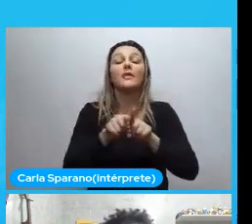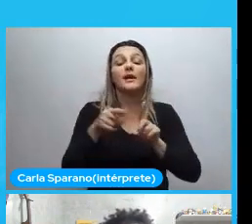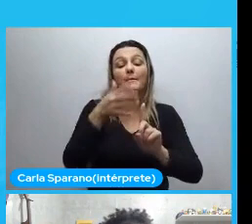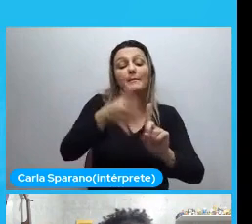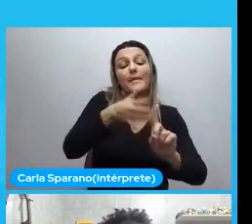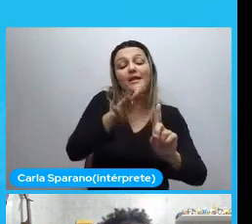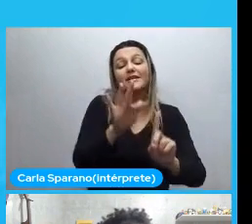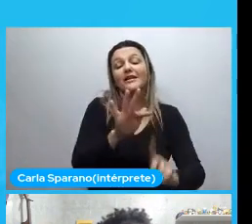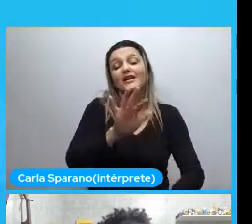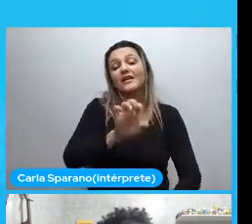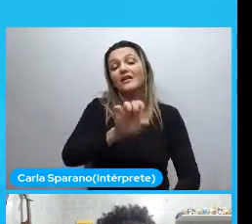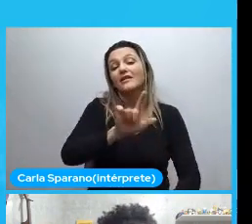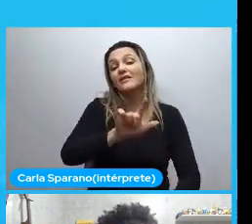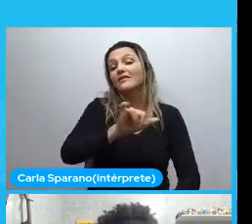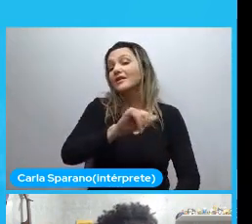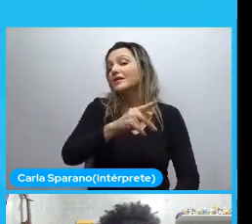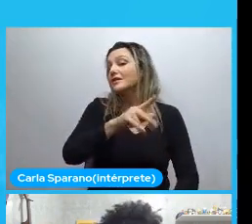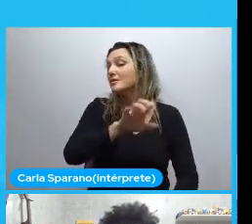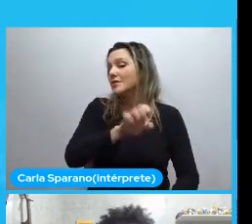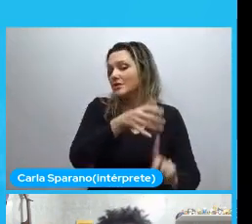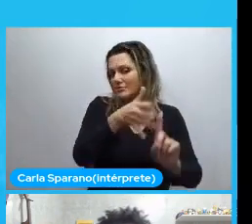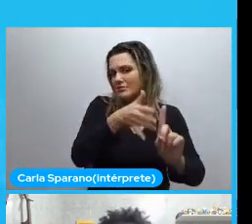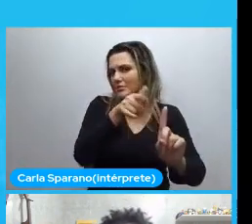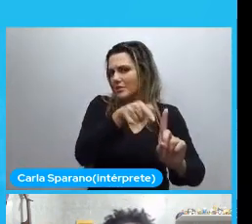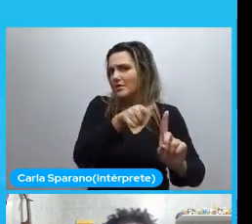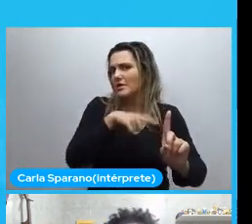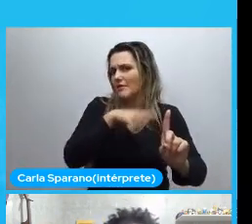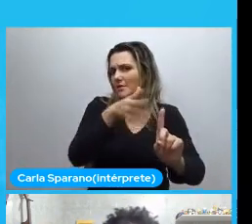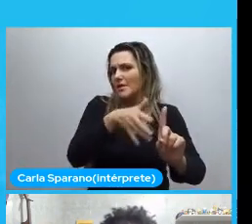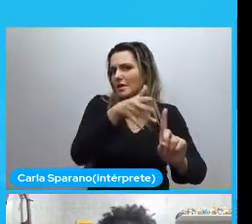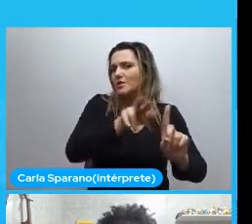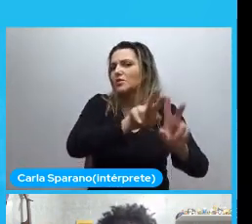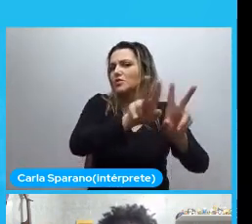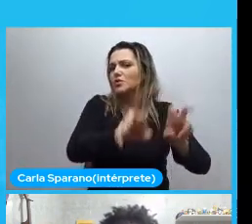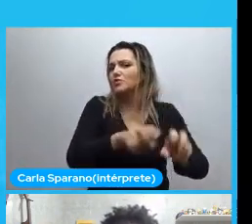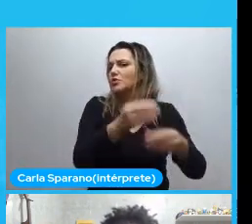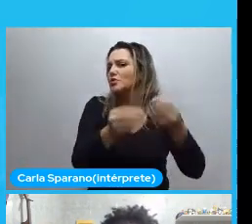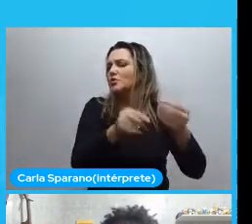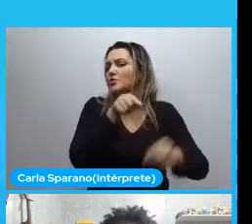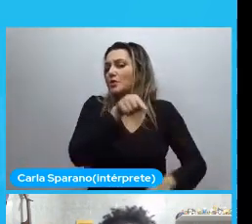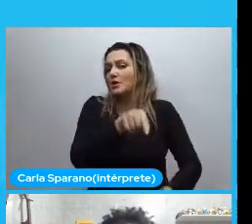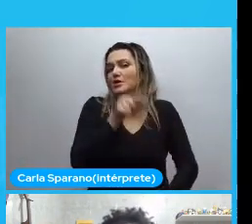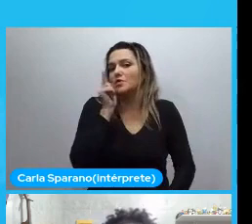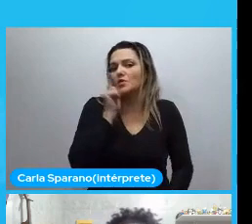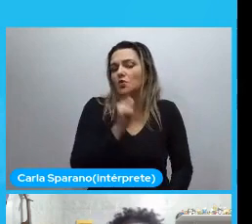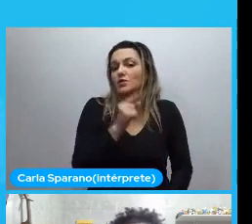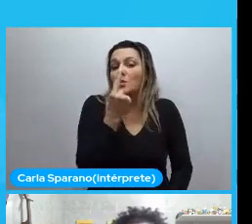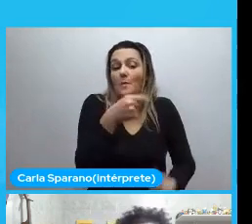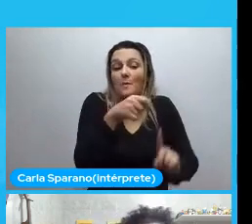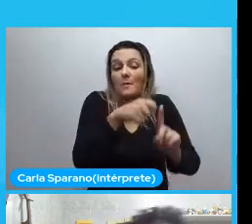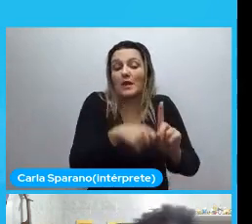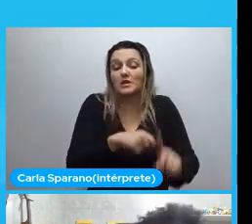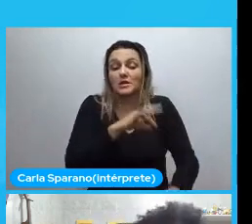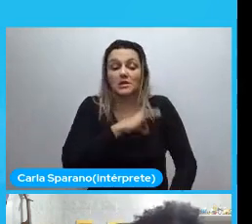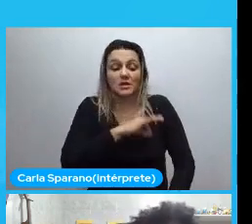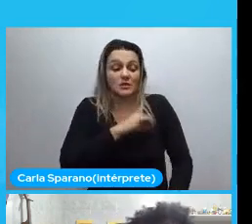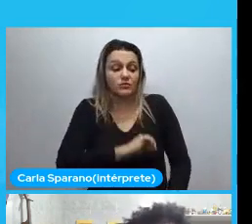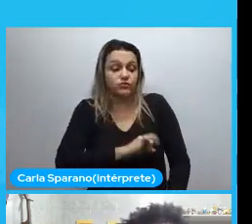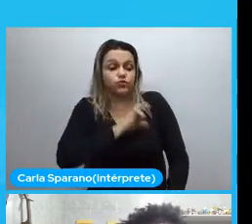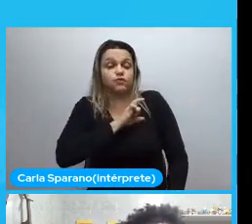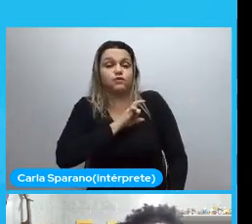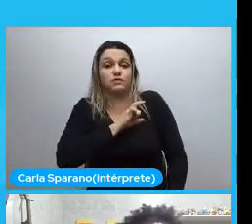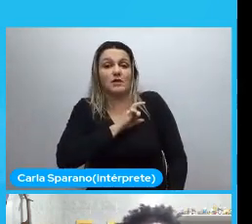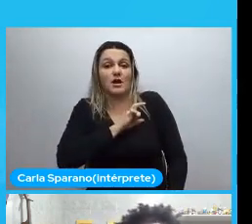Ele fez uma palestra. E. Uma palestra falando sobre. Como ele conseguiu. Em um mês. O salário que o pai dele ganhava em um ano.